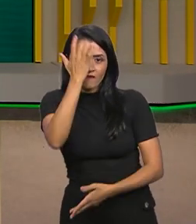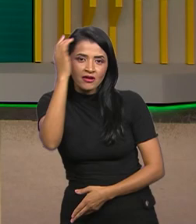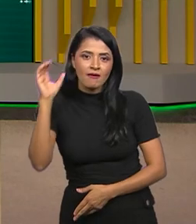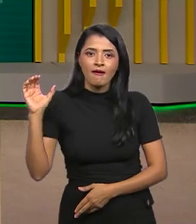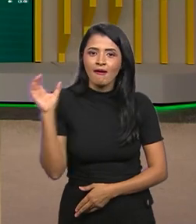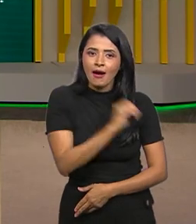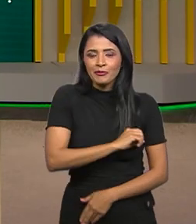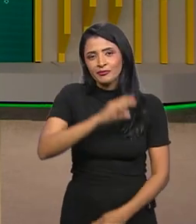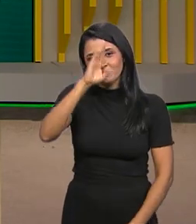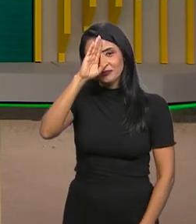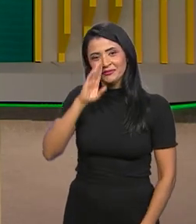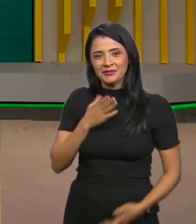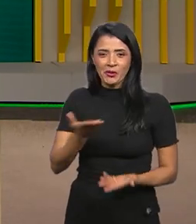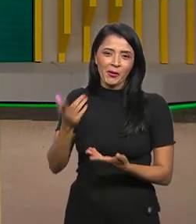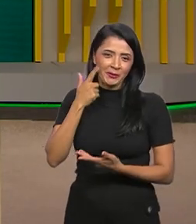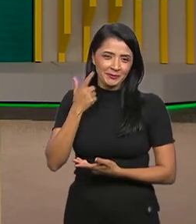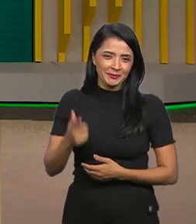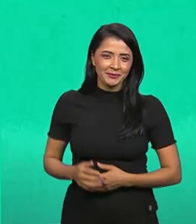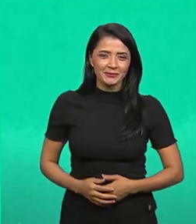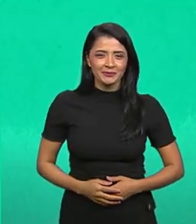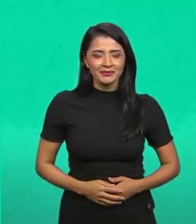rápida e gratuita. Confira aí.